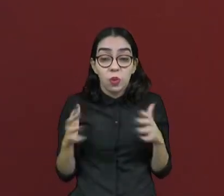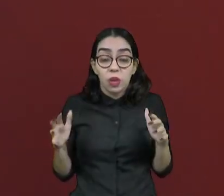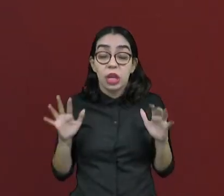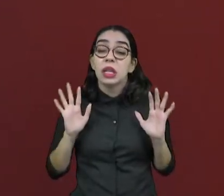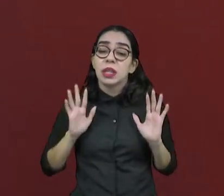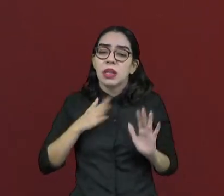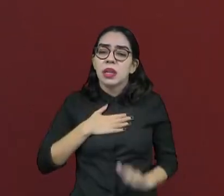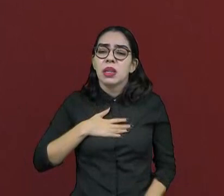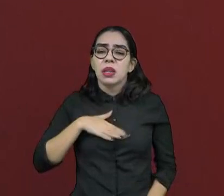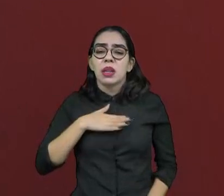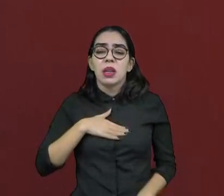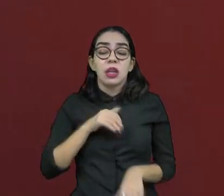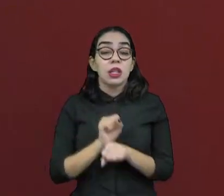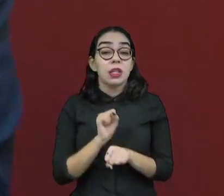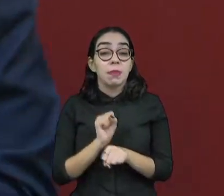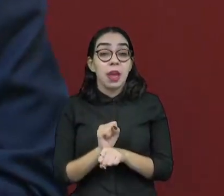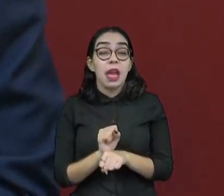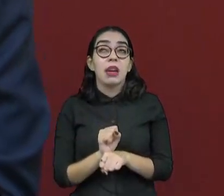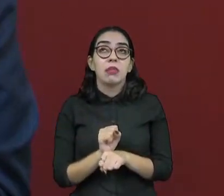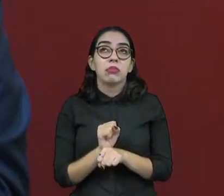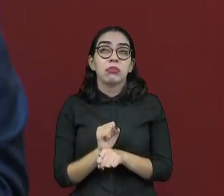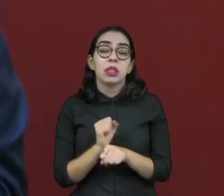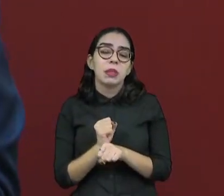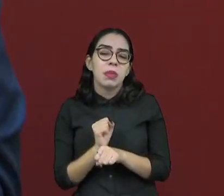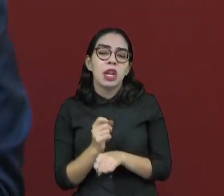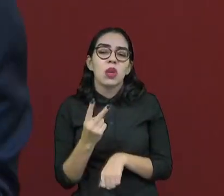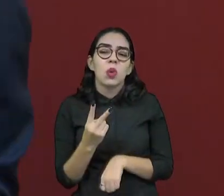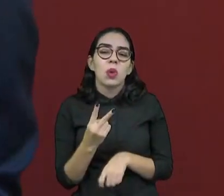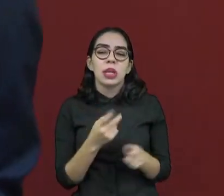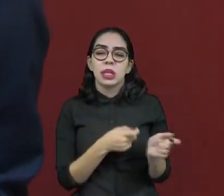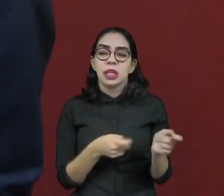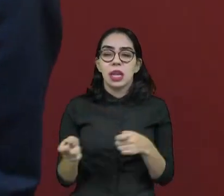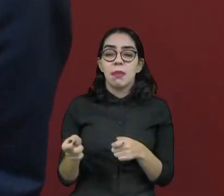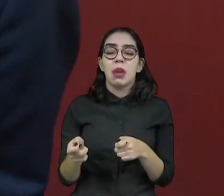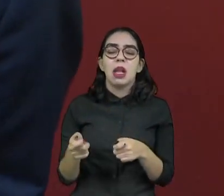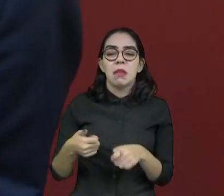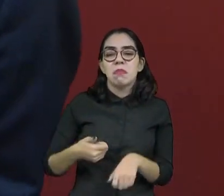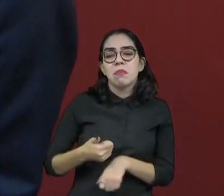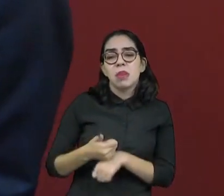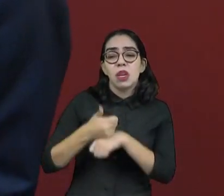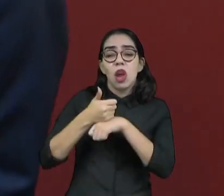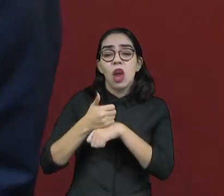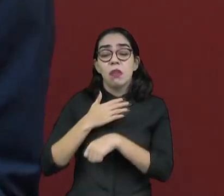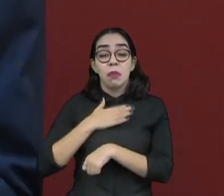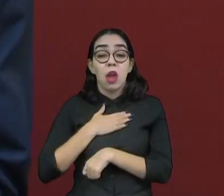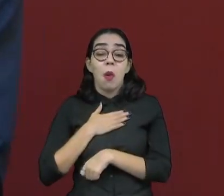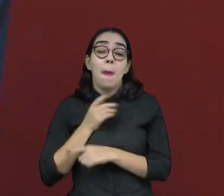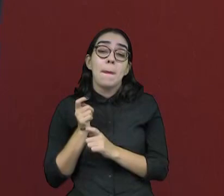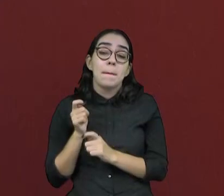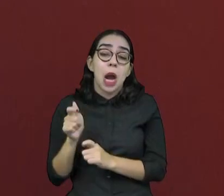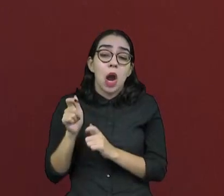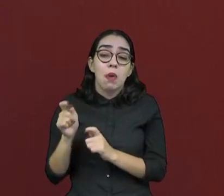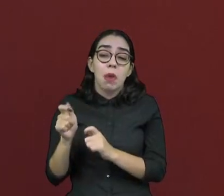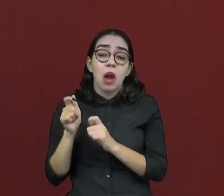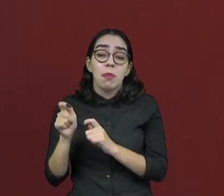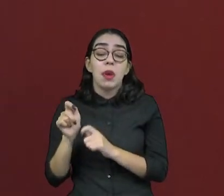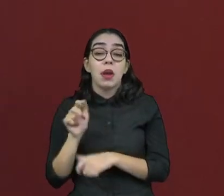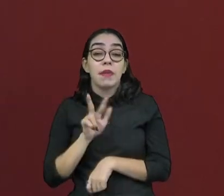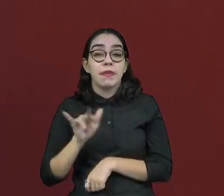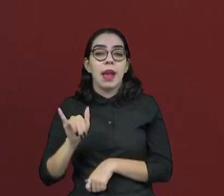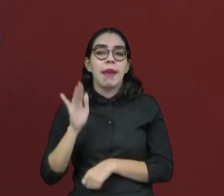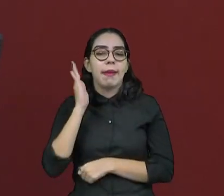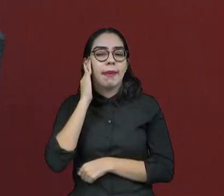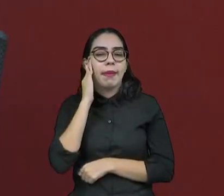crescer. Marca uma pesquisa para daqui a duas semanas, porque aí eu já vou estar melhor e a gente divulga. Então, é assim que funciona. Então, tudo bem que isso é do jogo